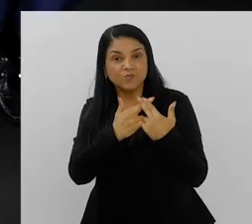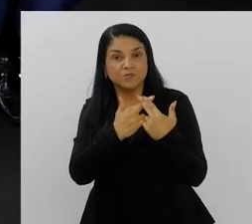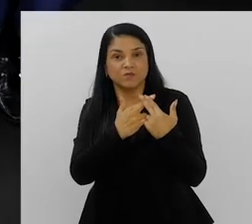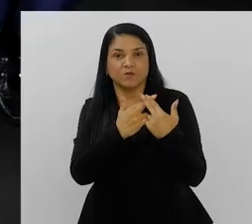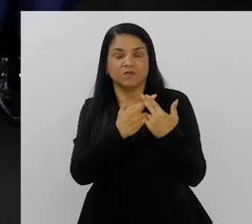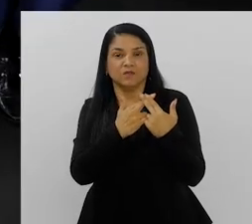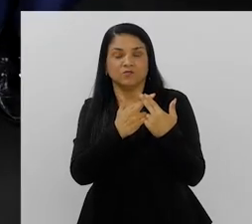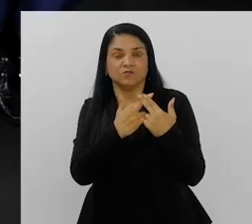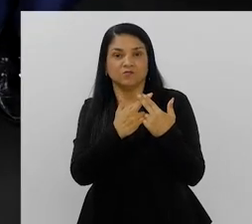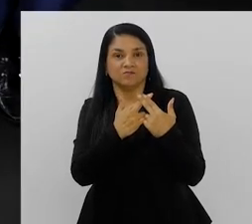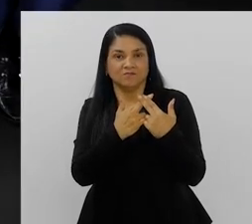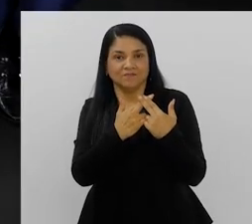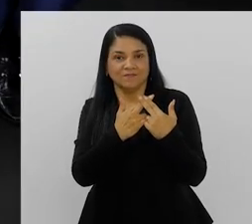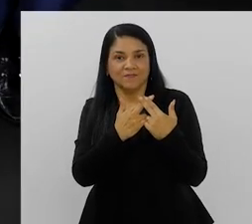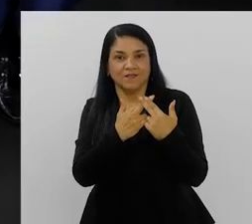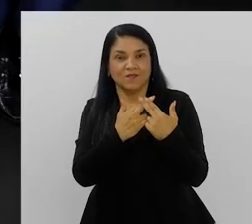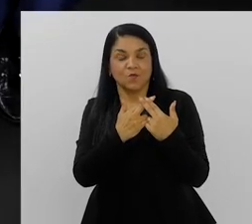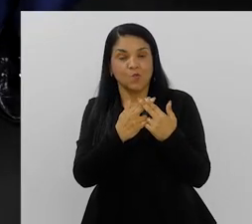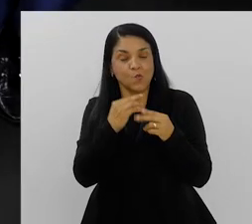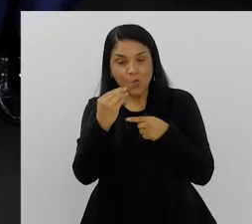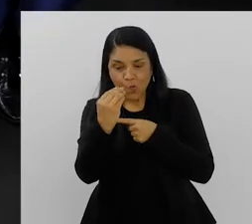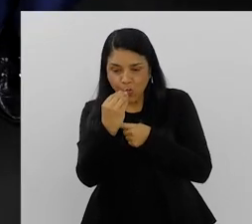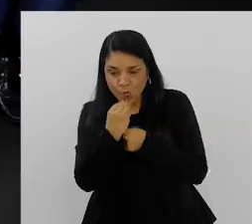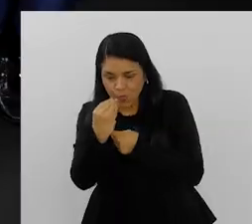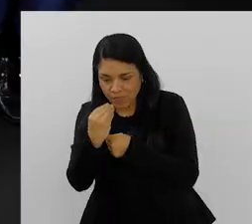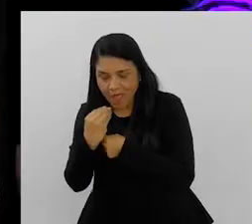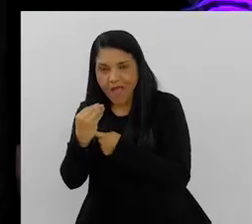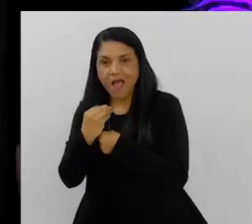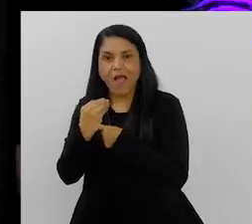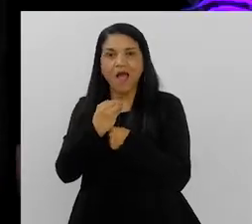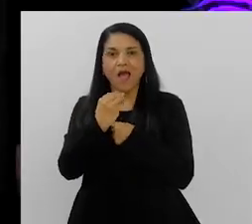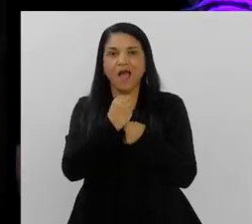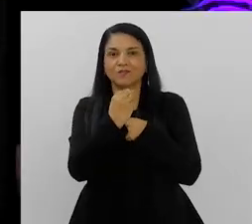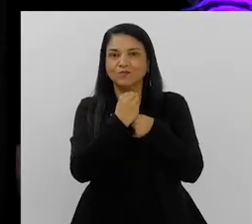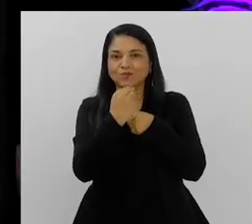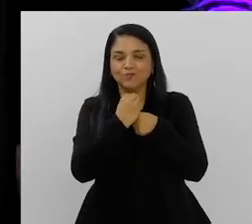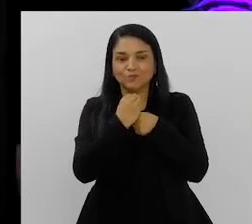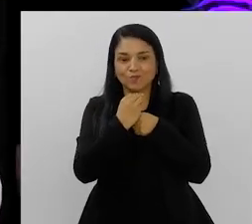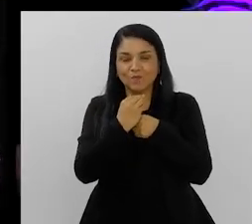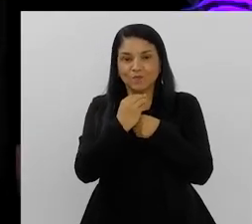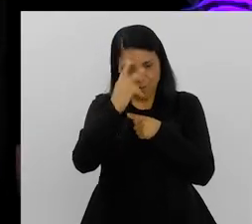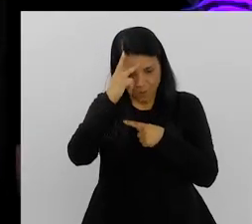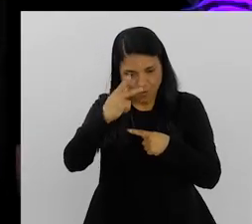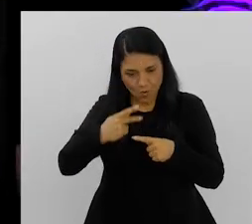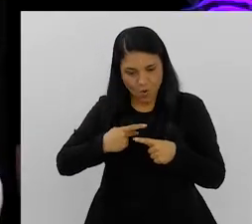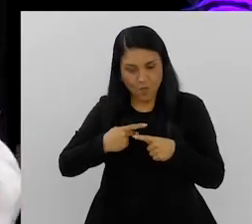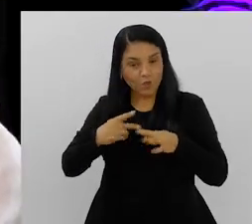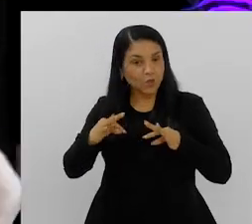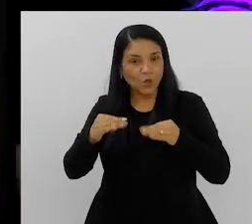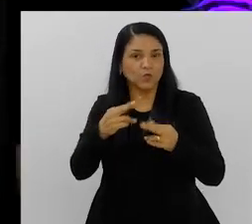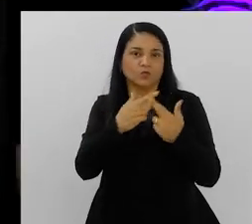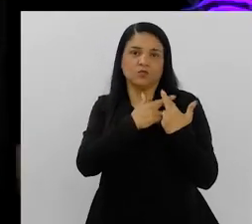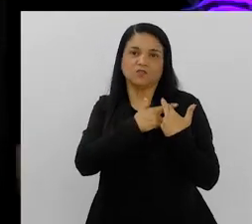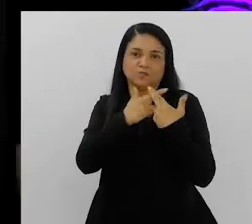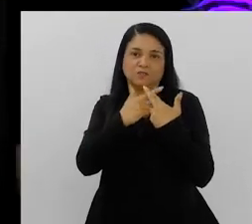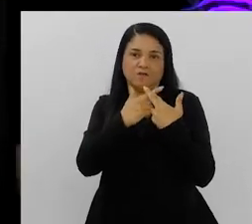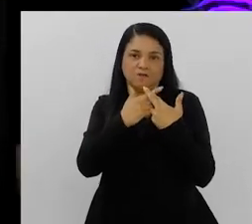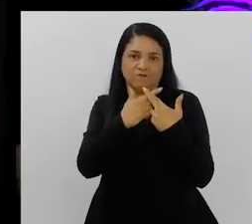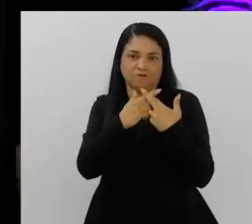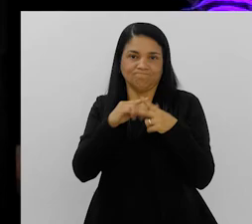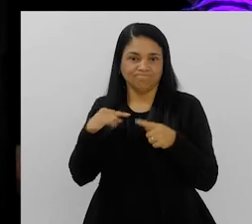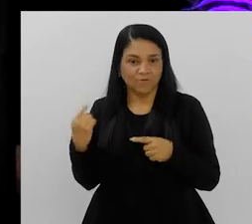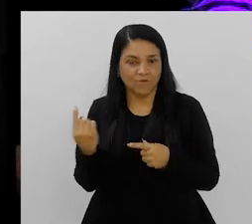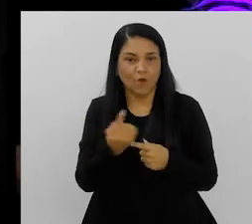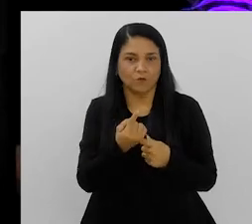responsabilidade do sofrimento e da própria cura. O autocuidado, ele passa a ser também uma responsabilidade de todos que estão no